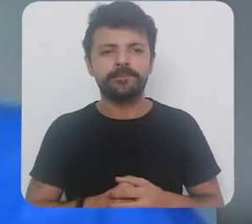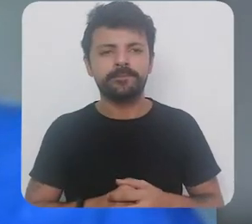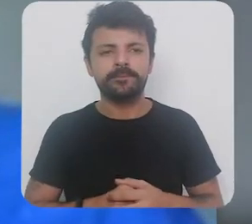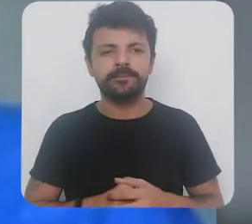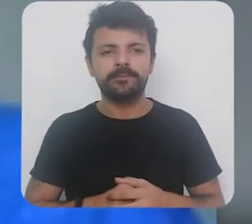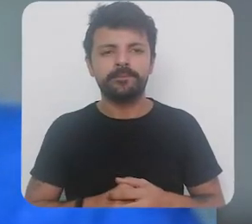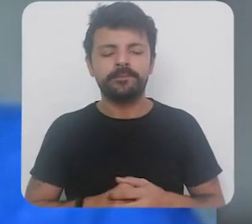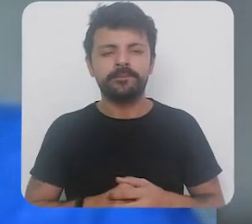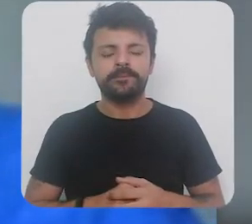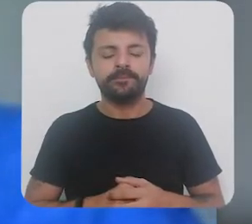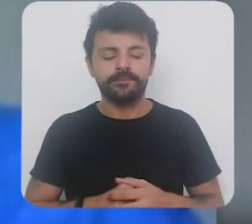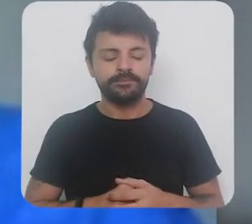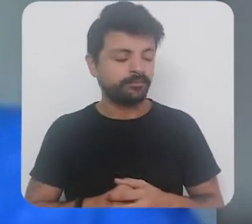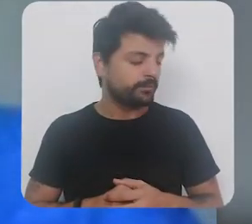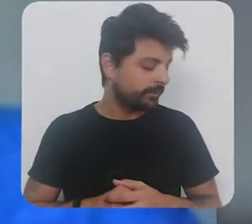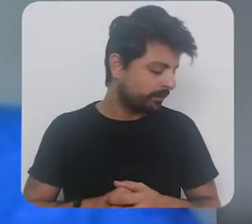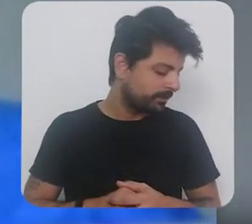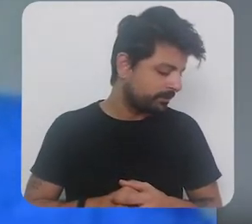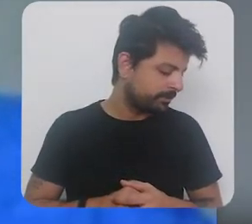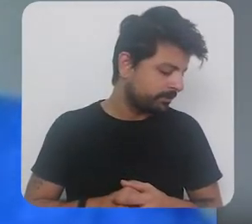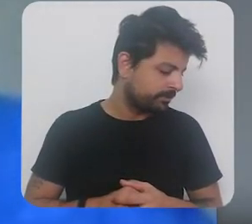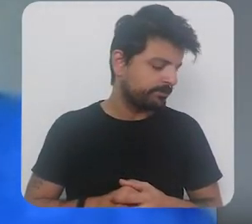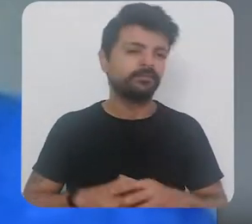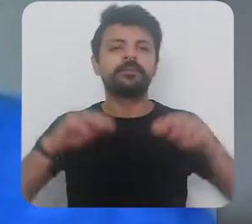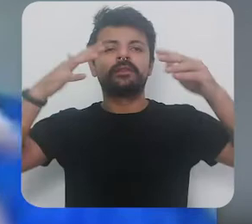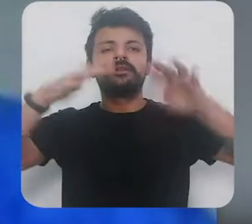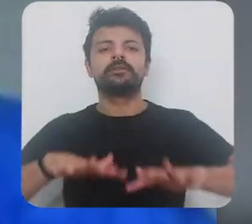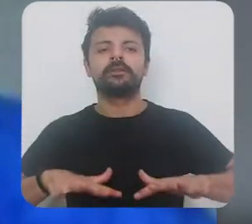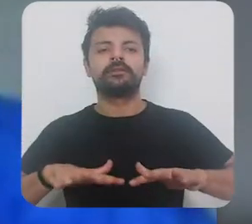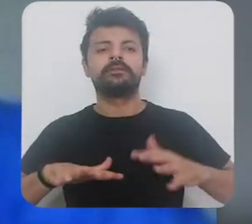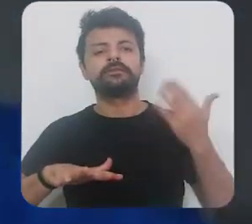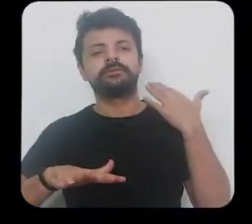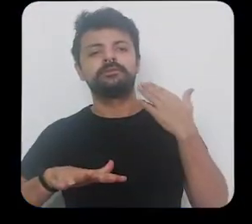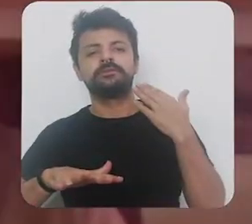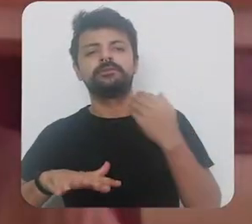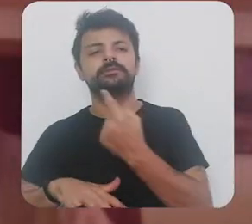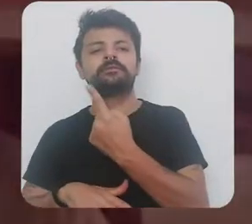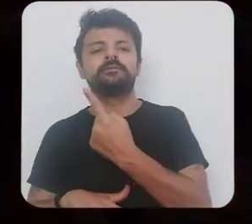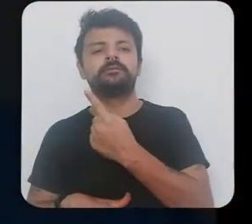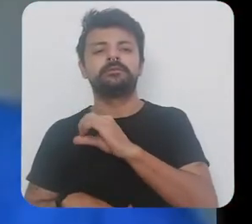americanos lá na crise de 29